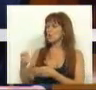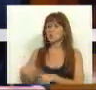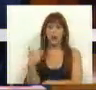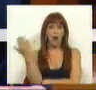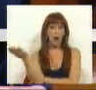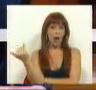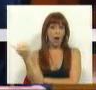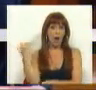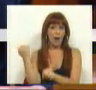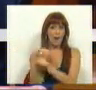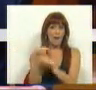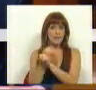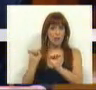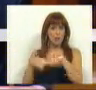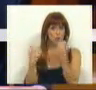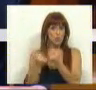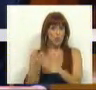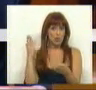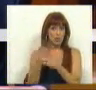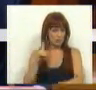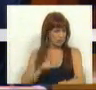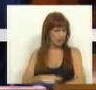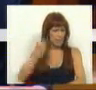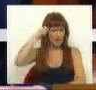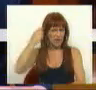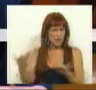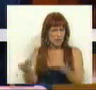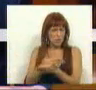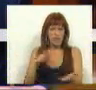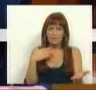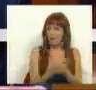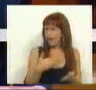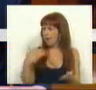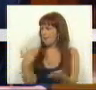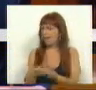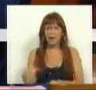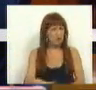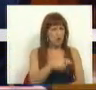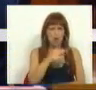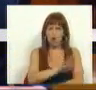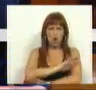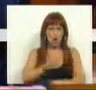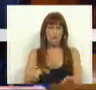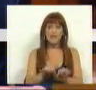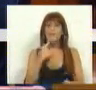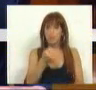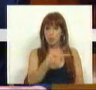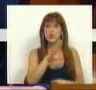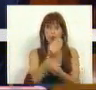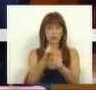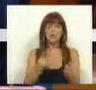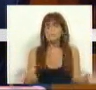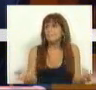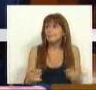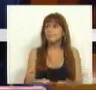em atraso na ação social-escolar em plena crise económica estão a gerar situações dramáticas com muitos estudantes